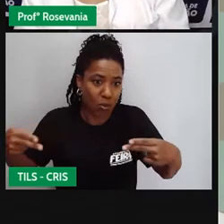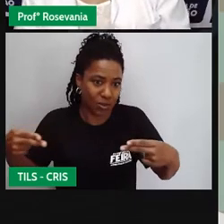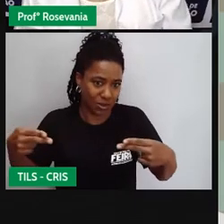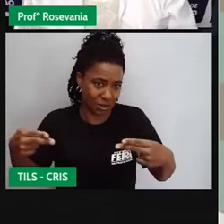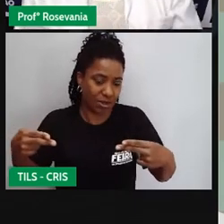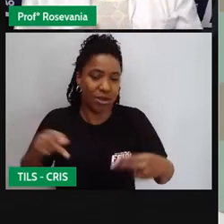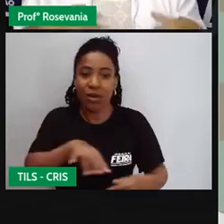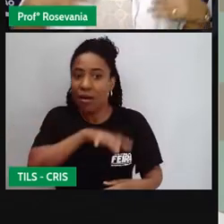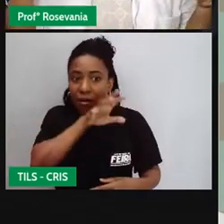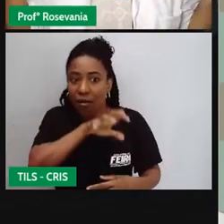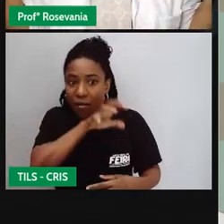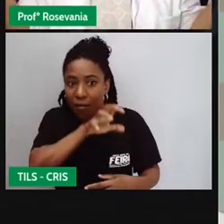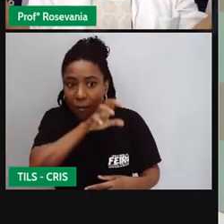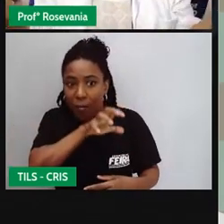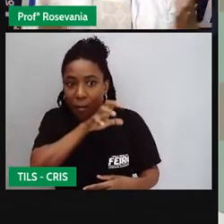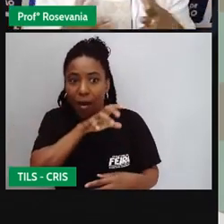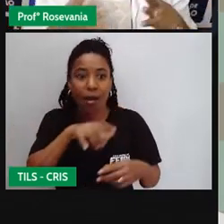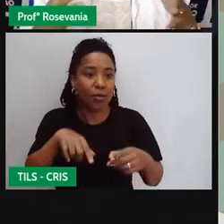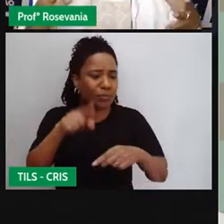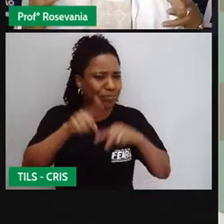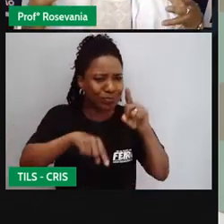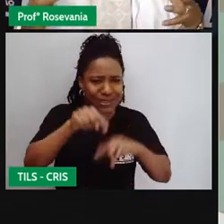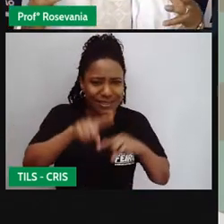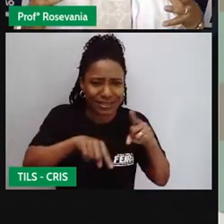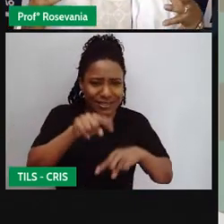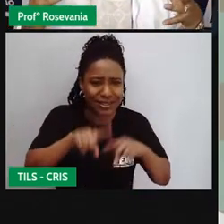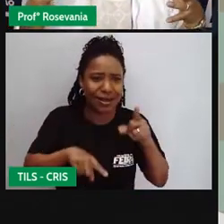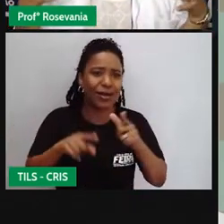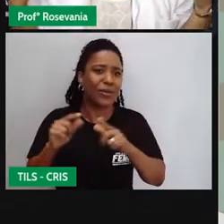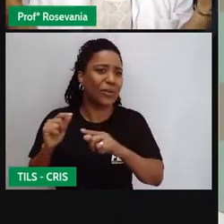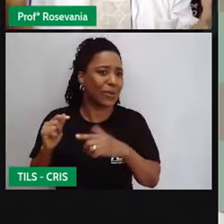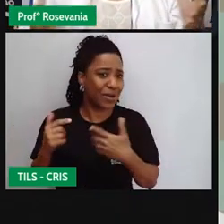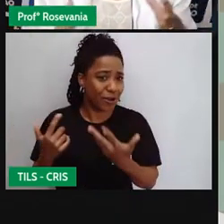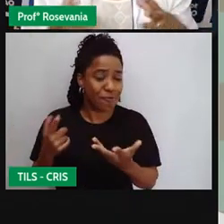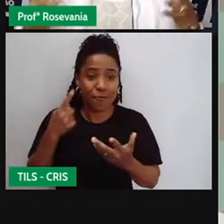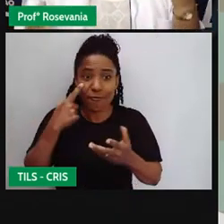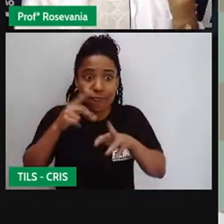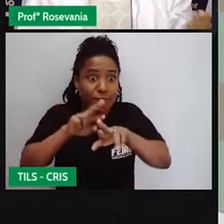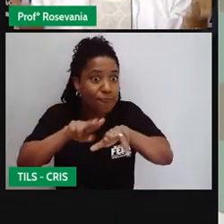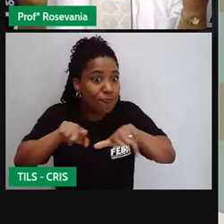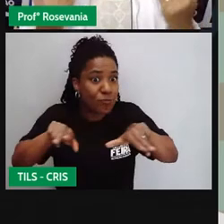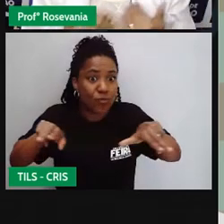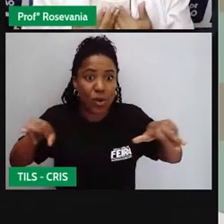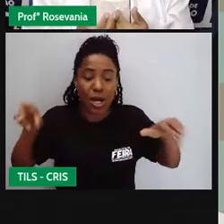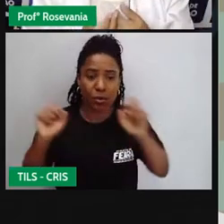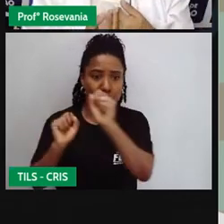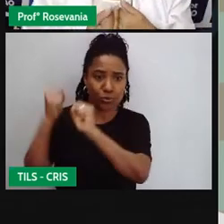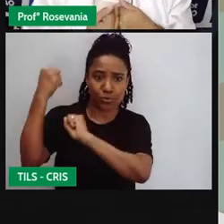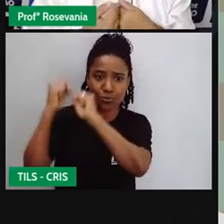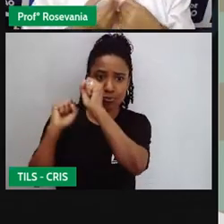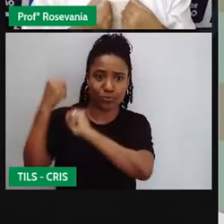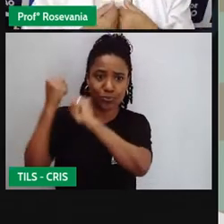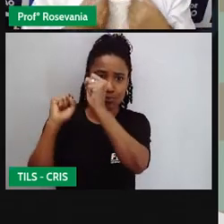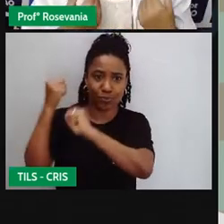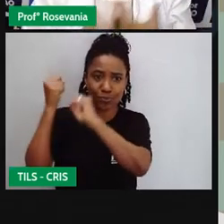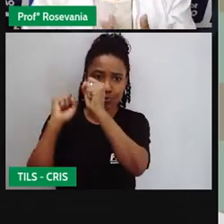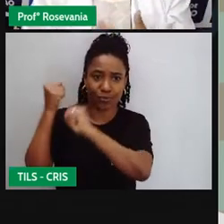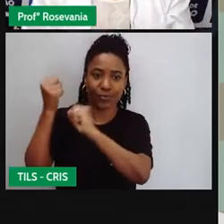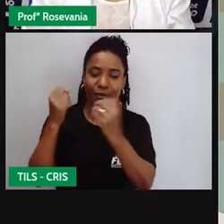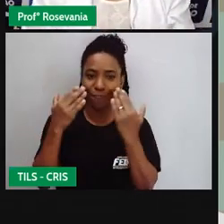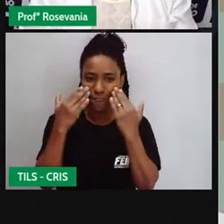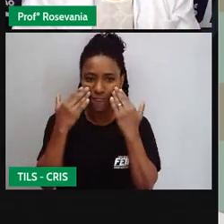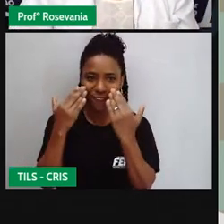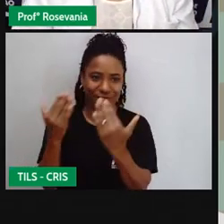os animais. A gente vê todo aquele aparato que a gente tem antes, até de chegar na própria